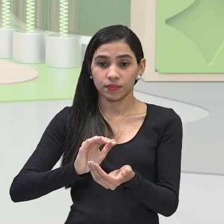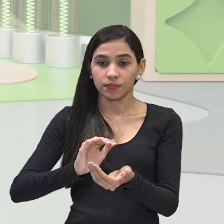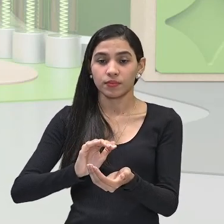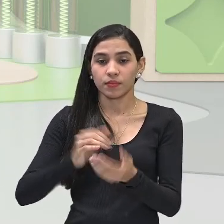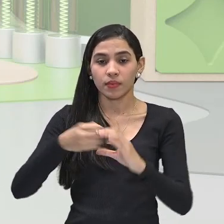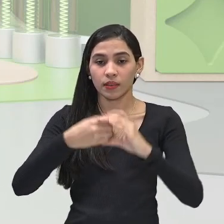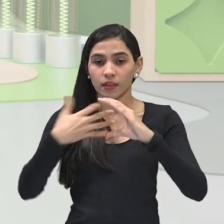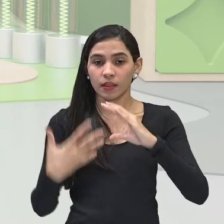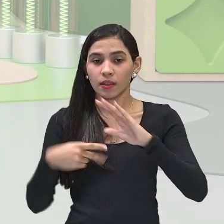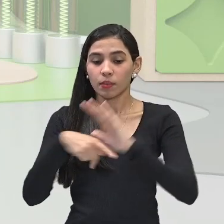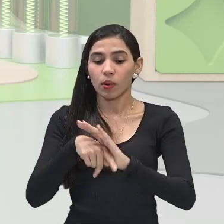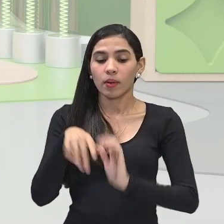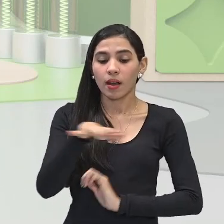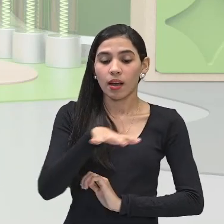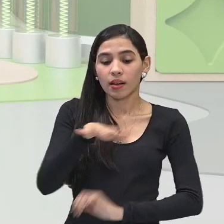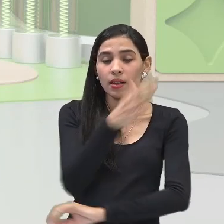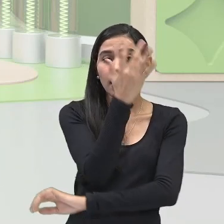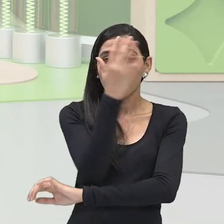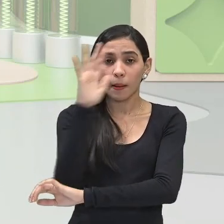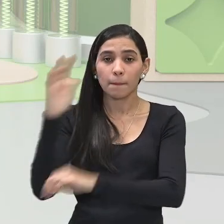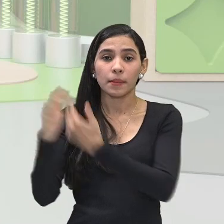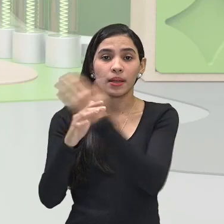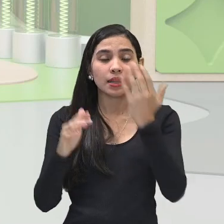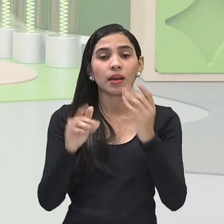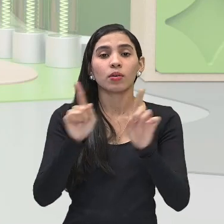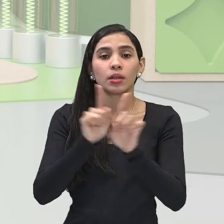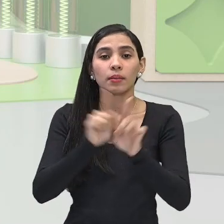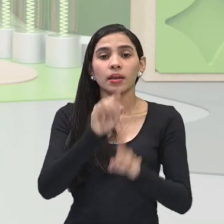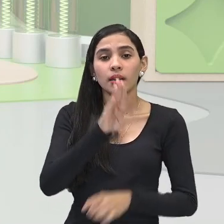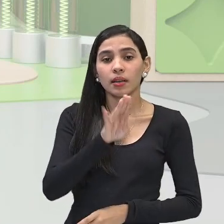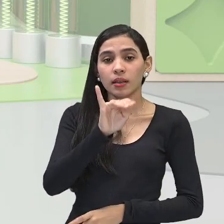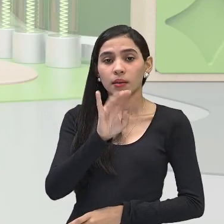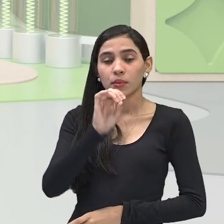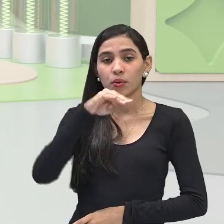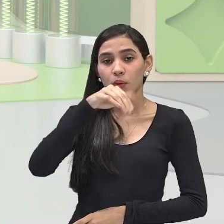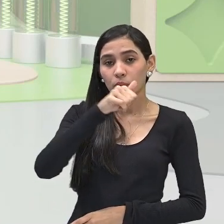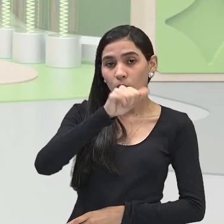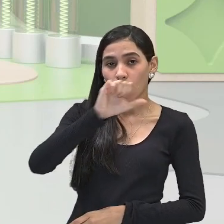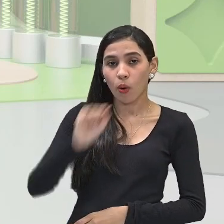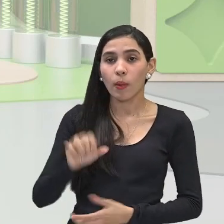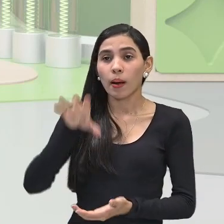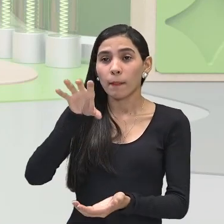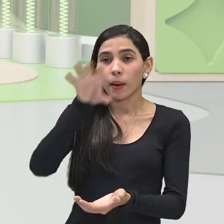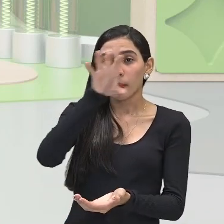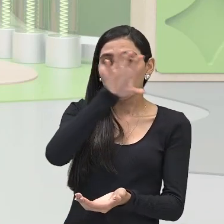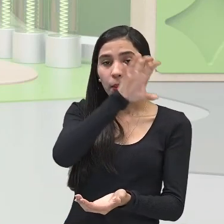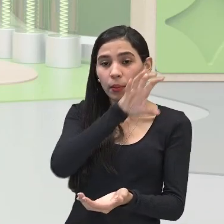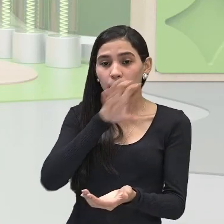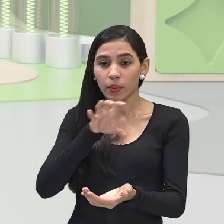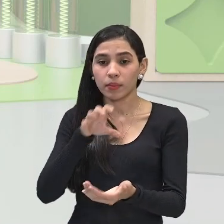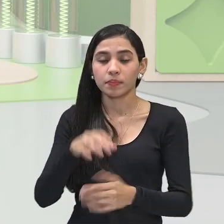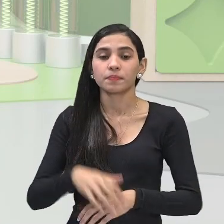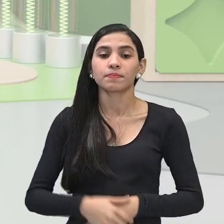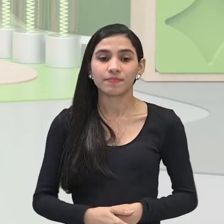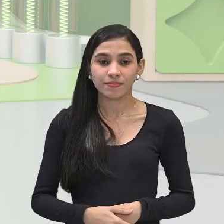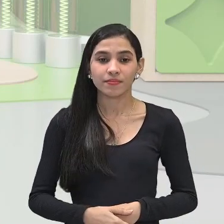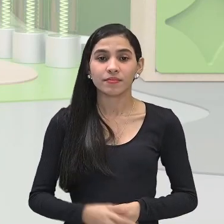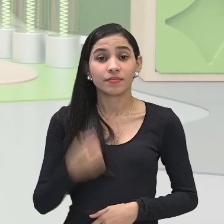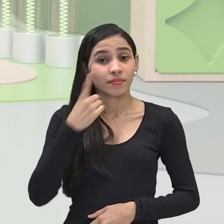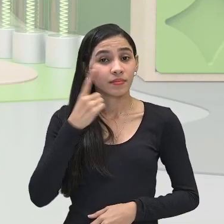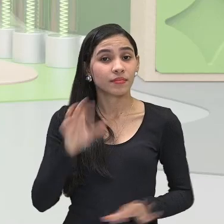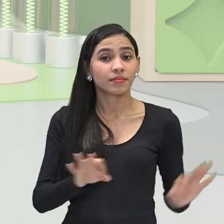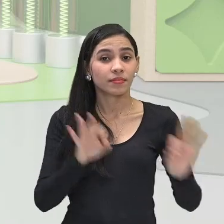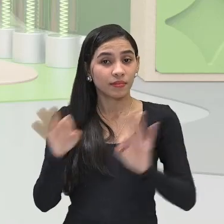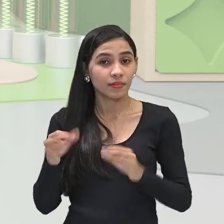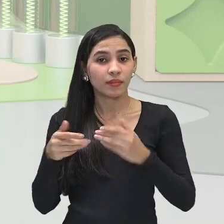características ambientais, os biomas que estão distribuídos ao longo de toda a superfície da Terra. Vamos ver que